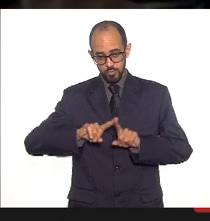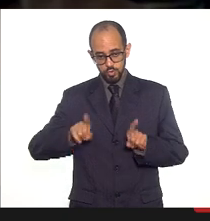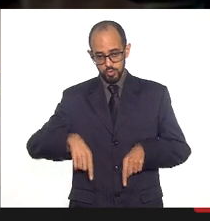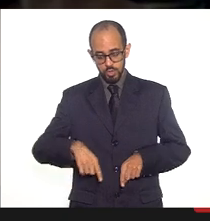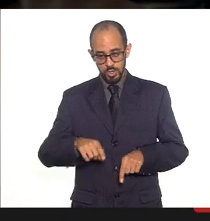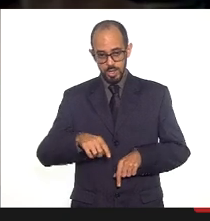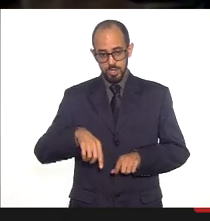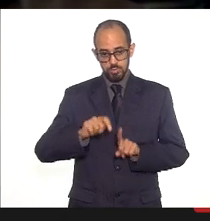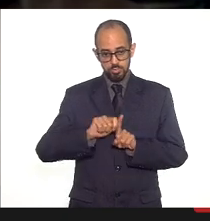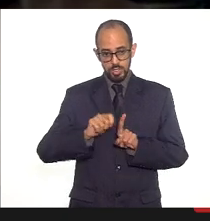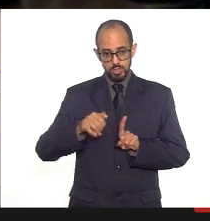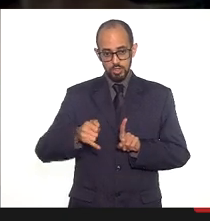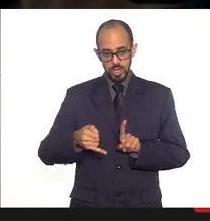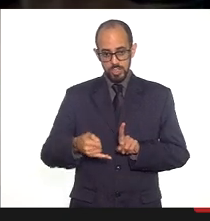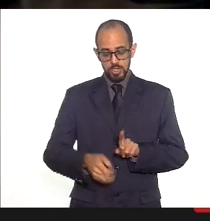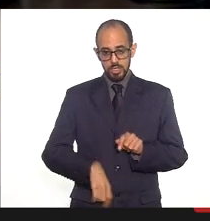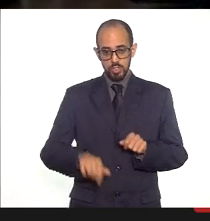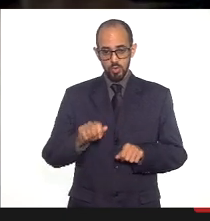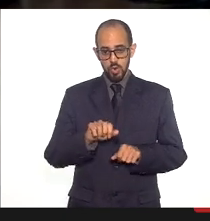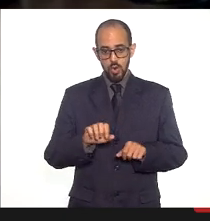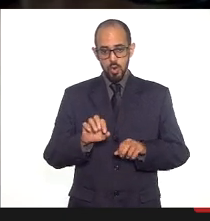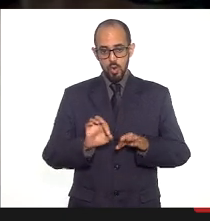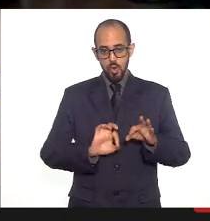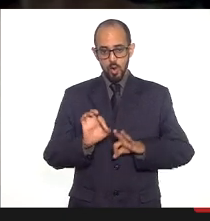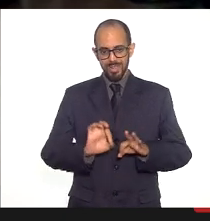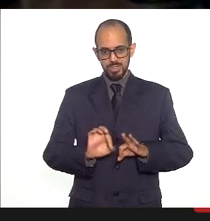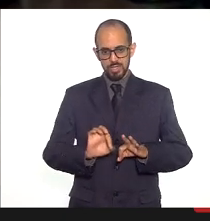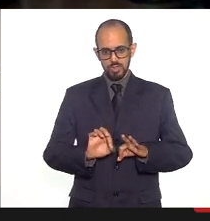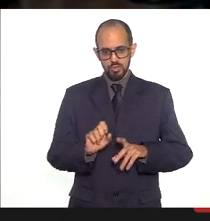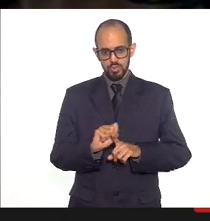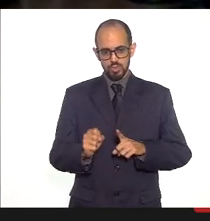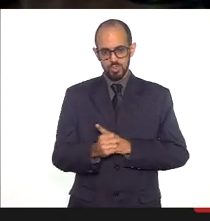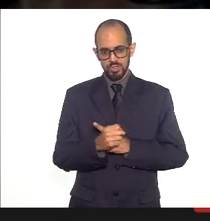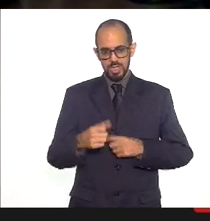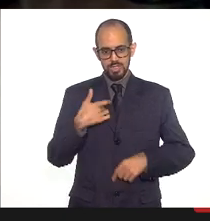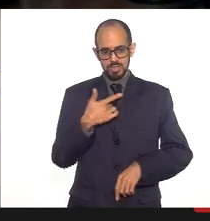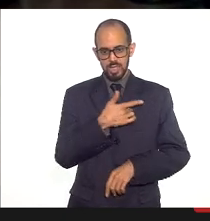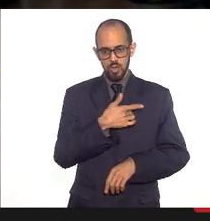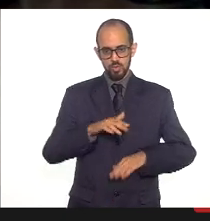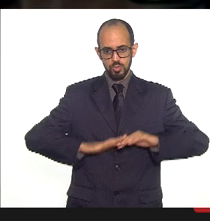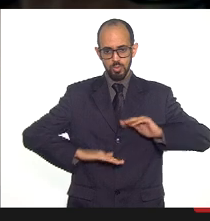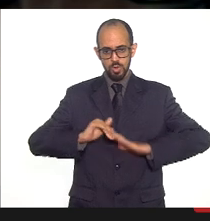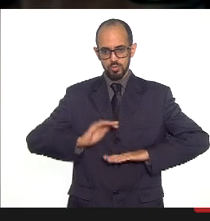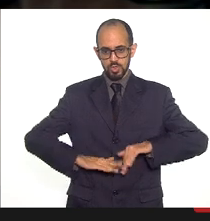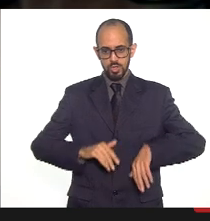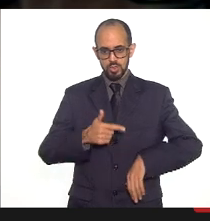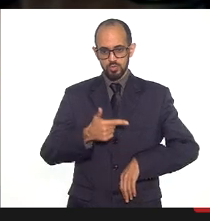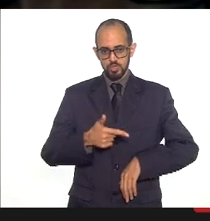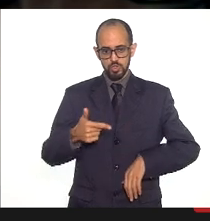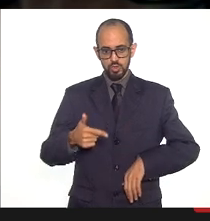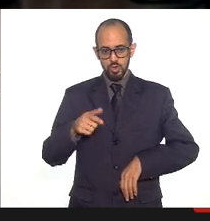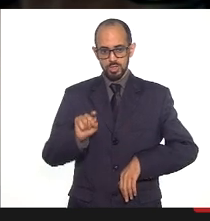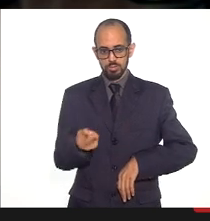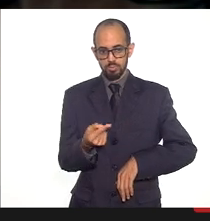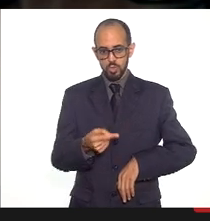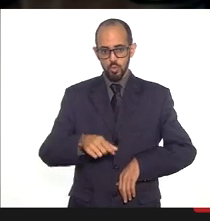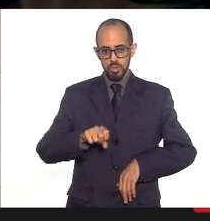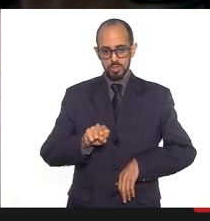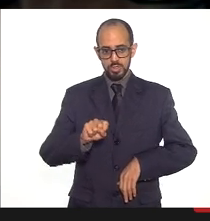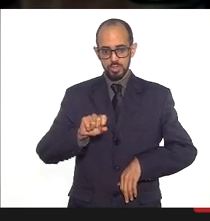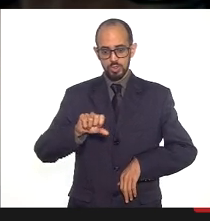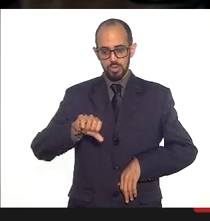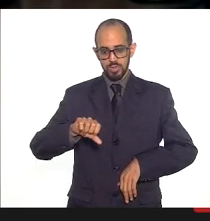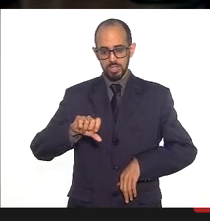organizações sociais em saúde profissionais 22.896 22